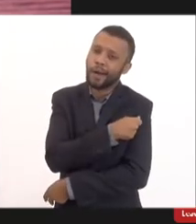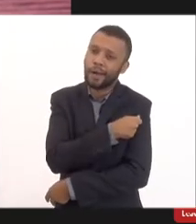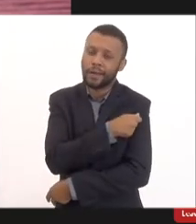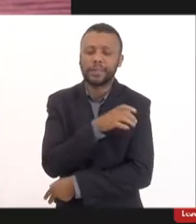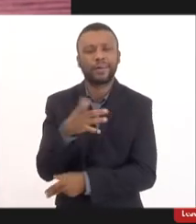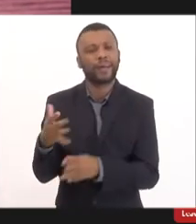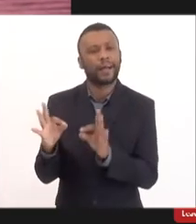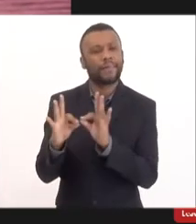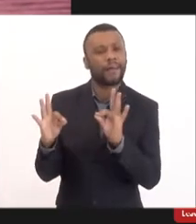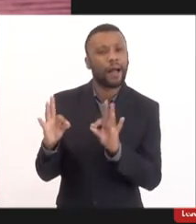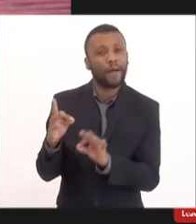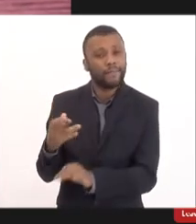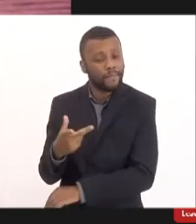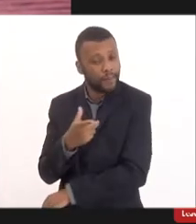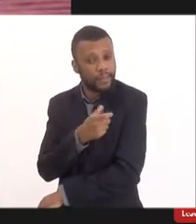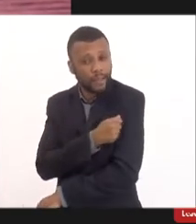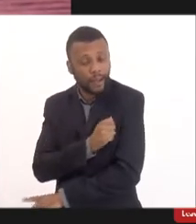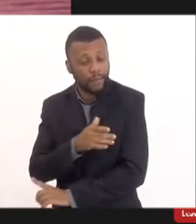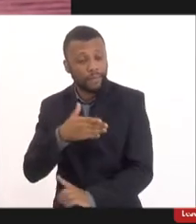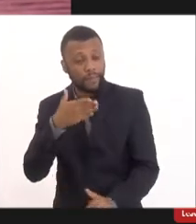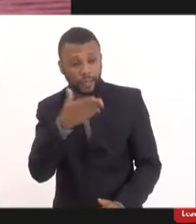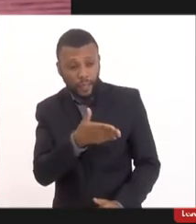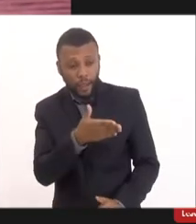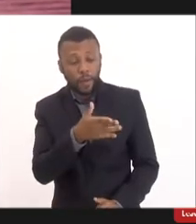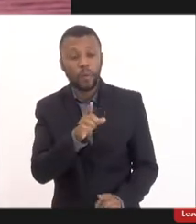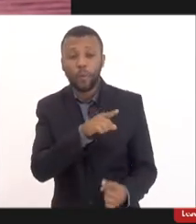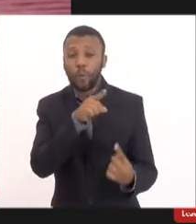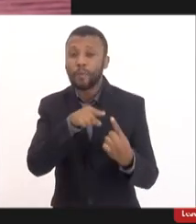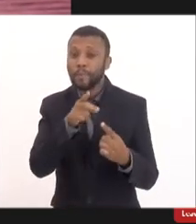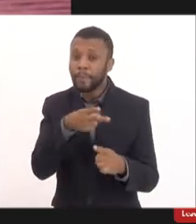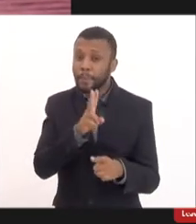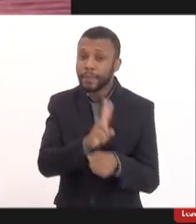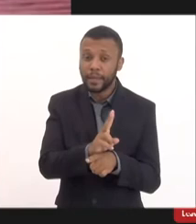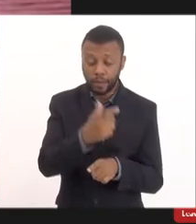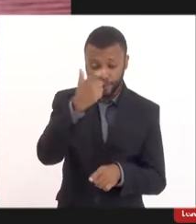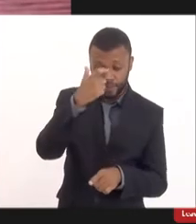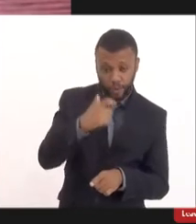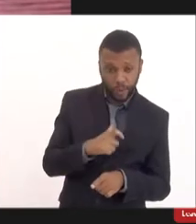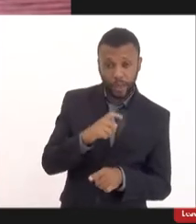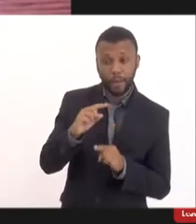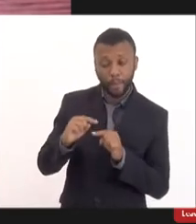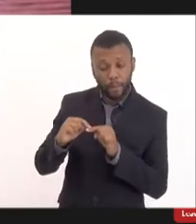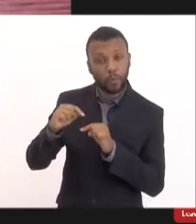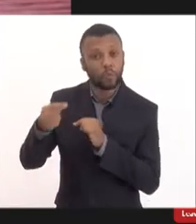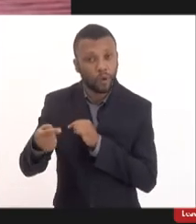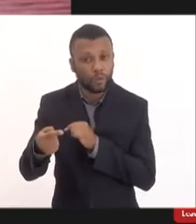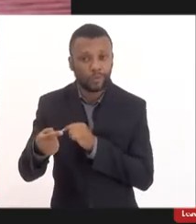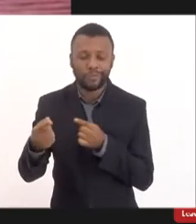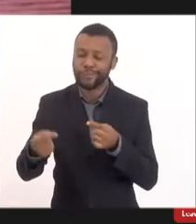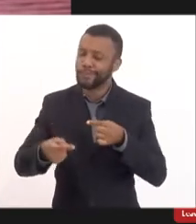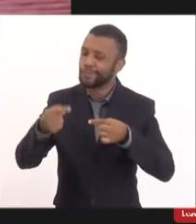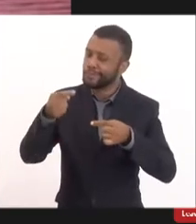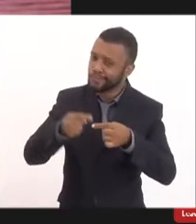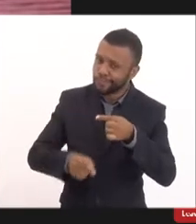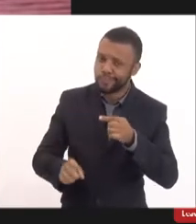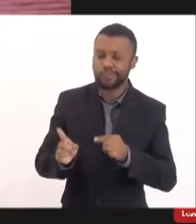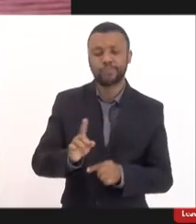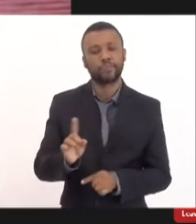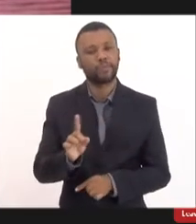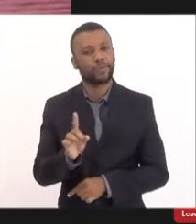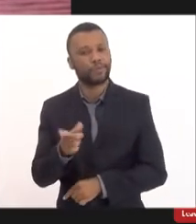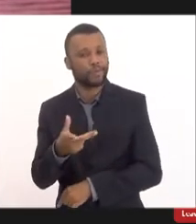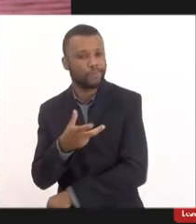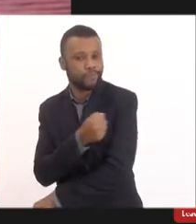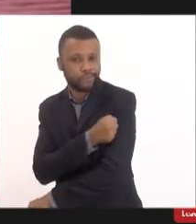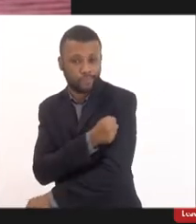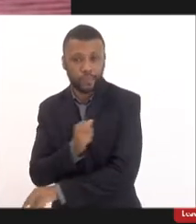eu vou vacinar você para que você se proteja e proteja os outros não tem sido verdadeira com essa vacina frente a cepa